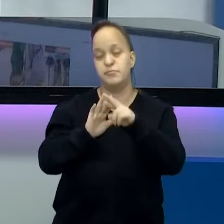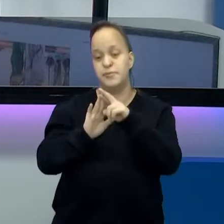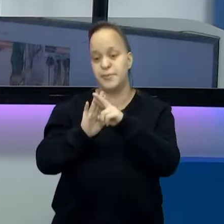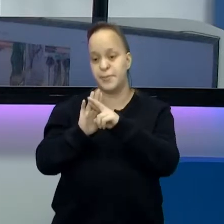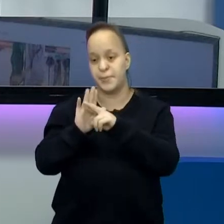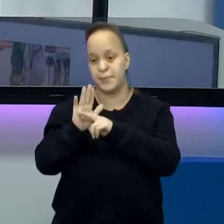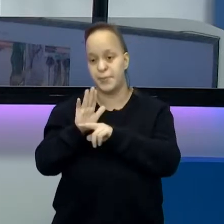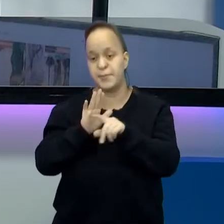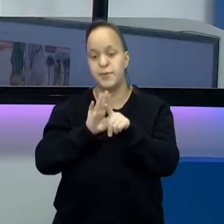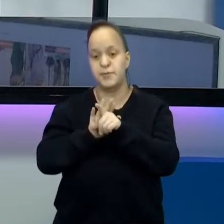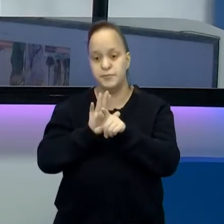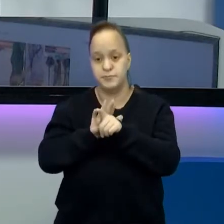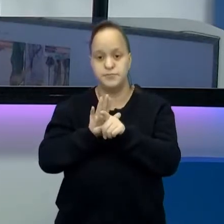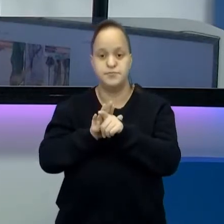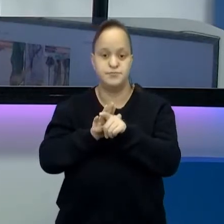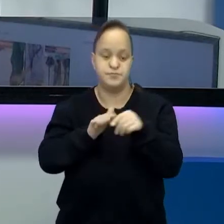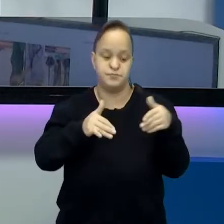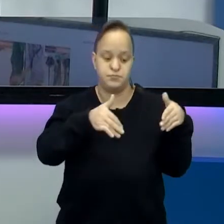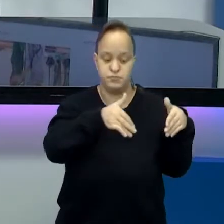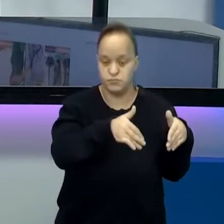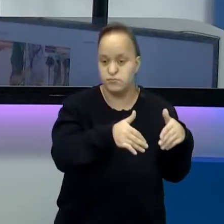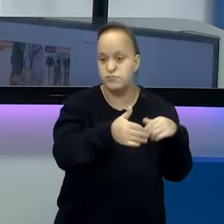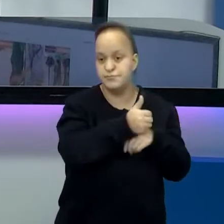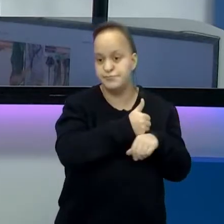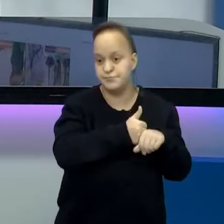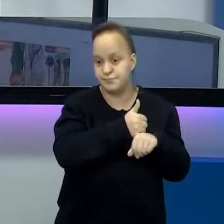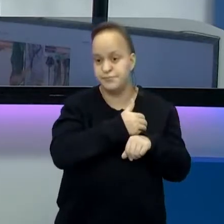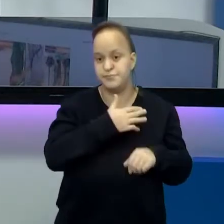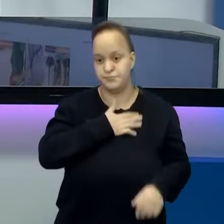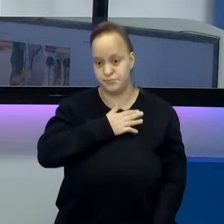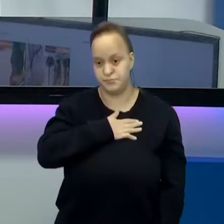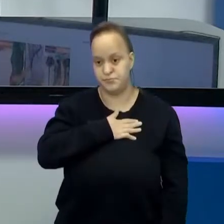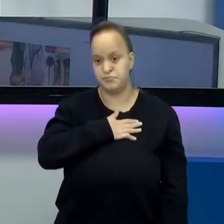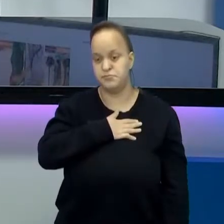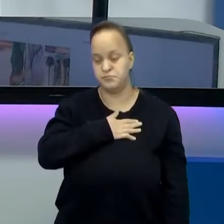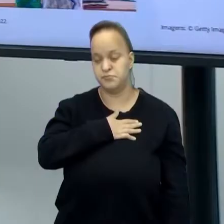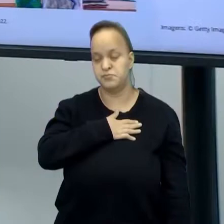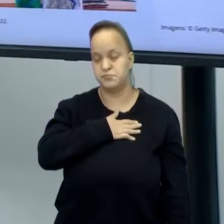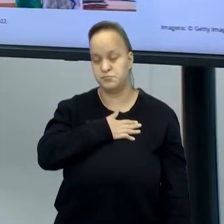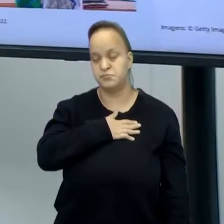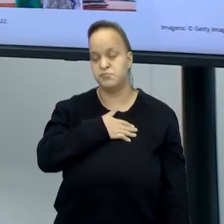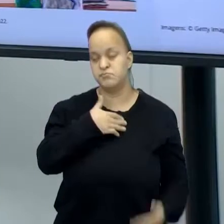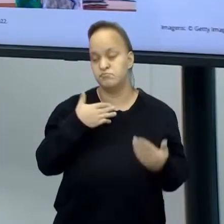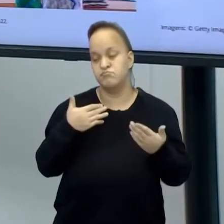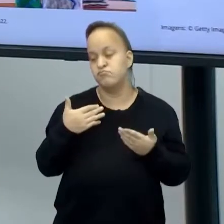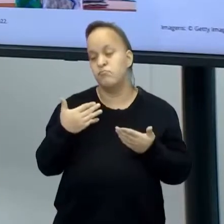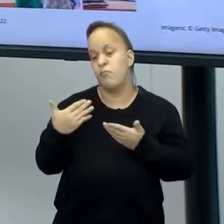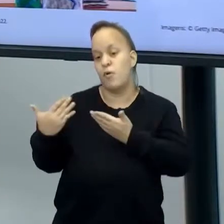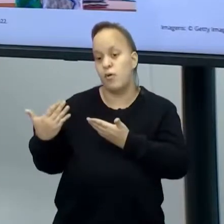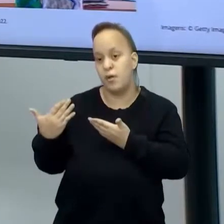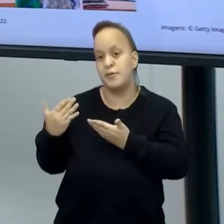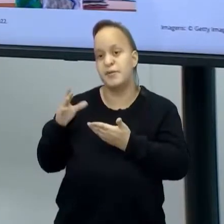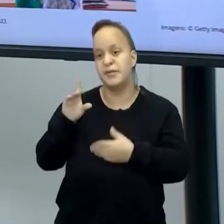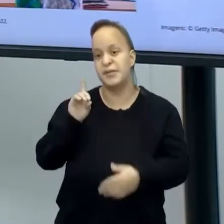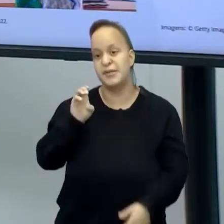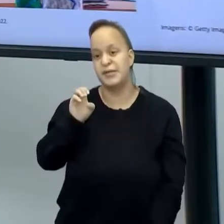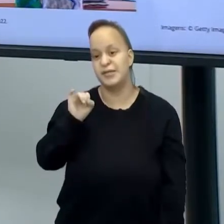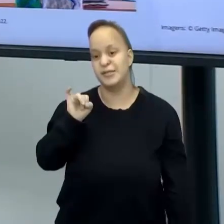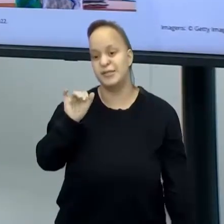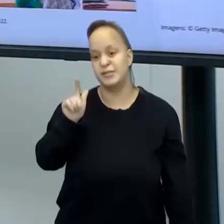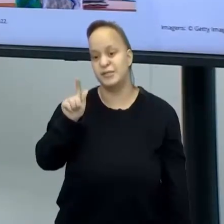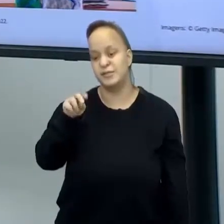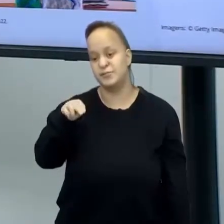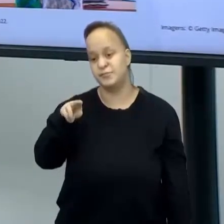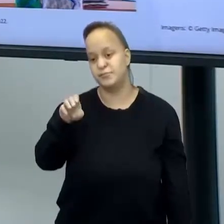questões, baseadas na minha profissão. Então, o designer, ele não tem isso. Ele